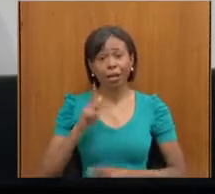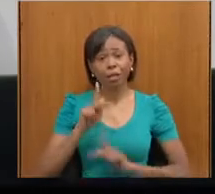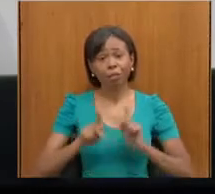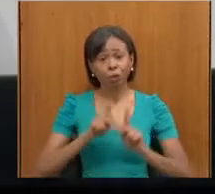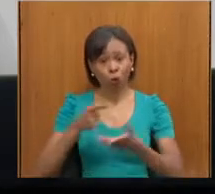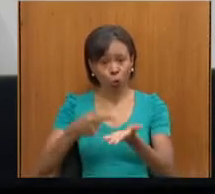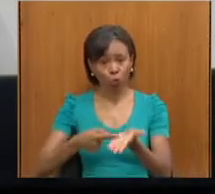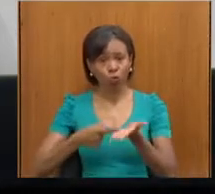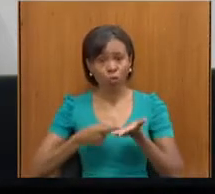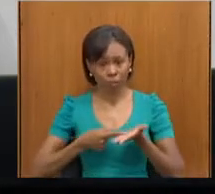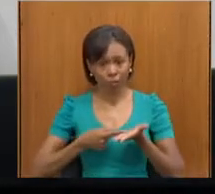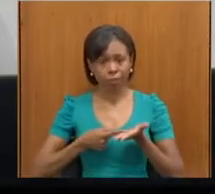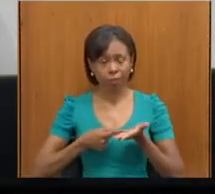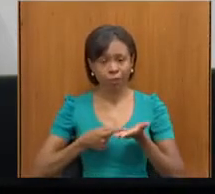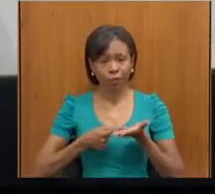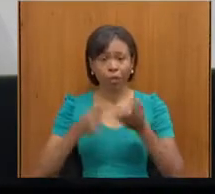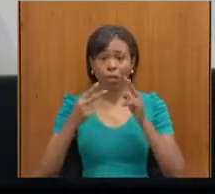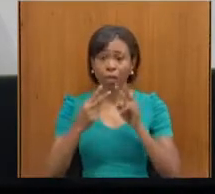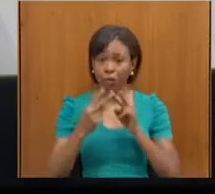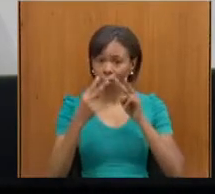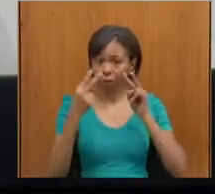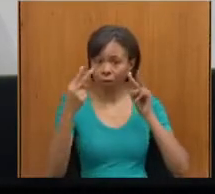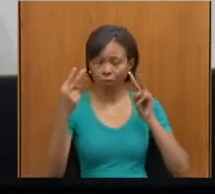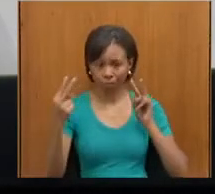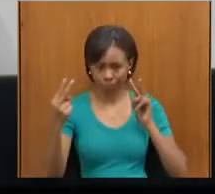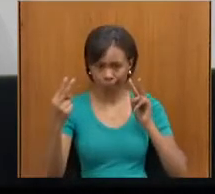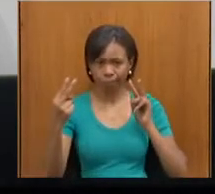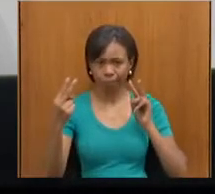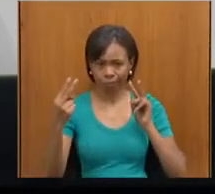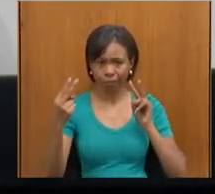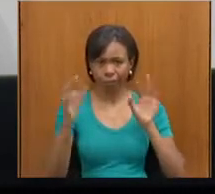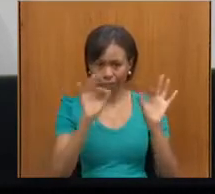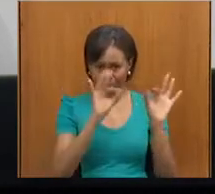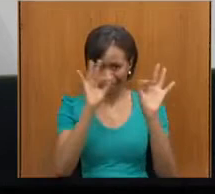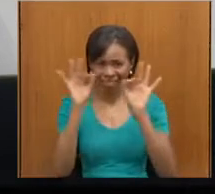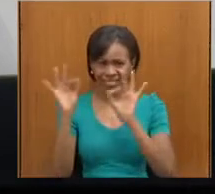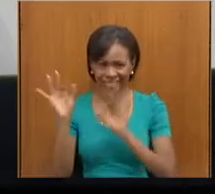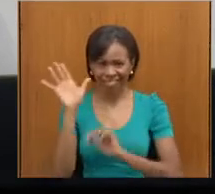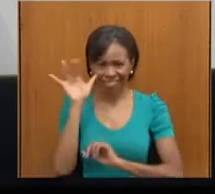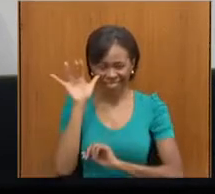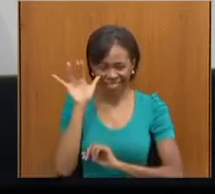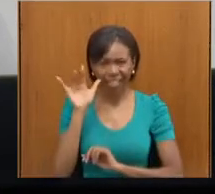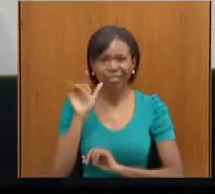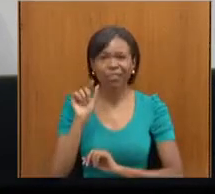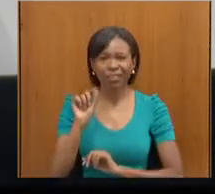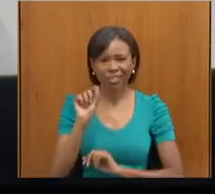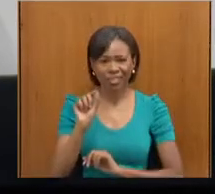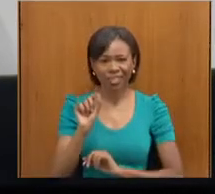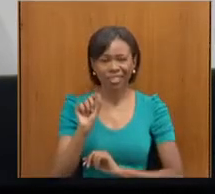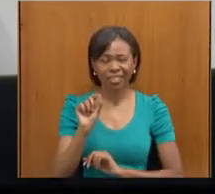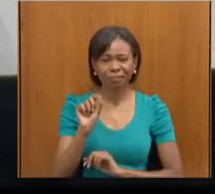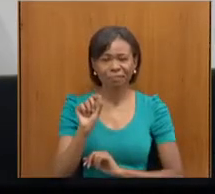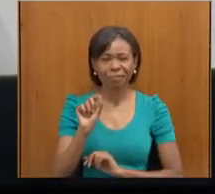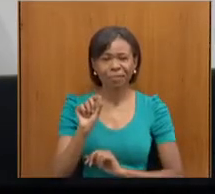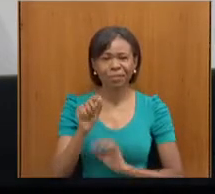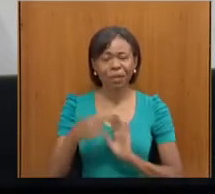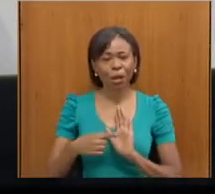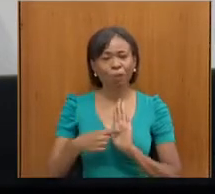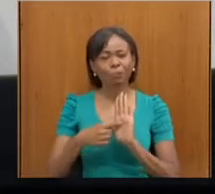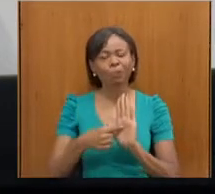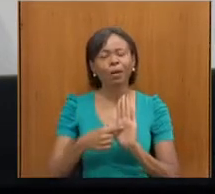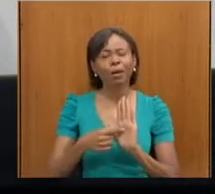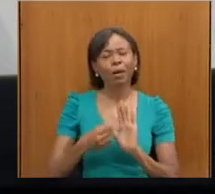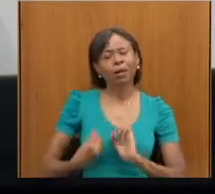nos acompanhando de maneira virtual. Quero aqui registrar a